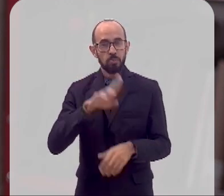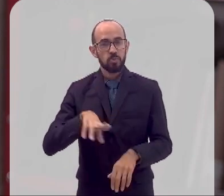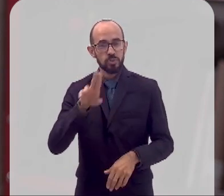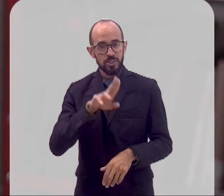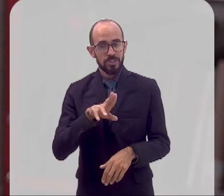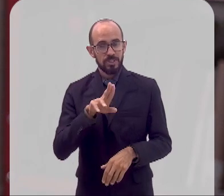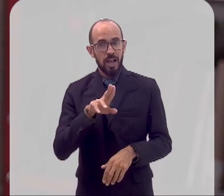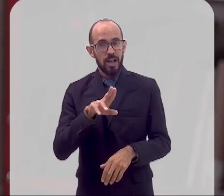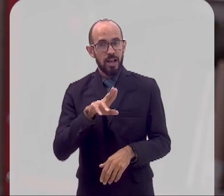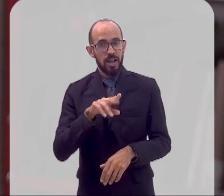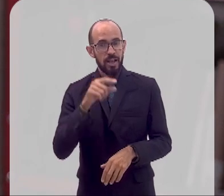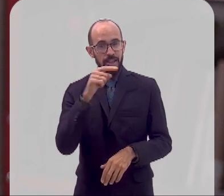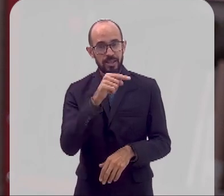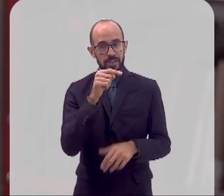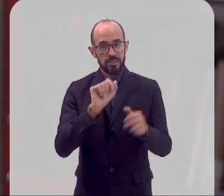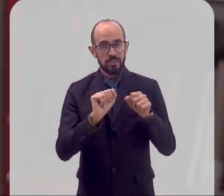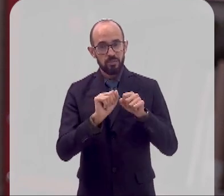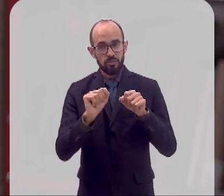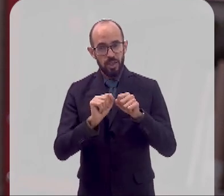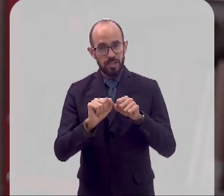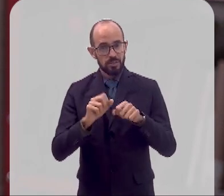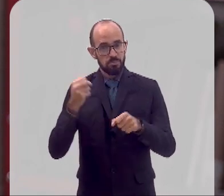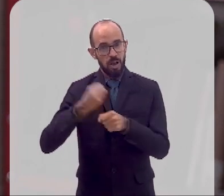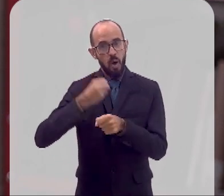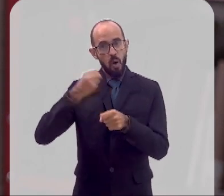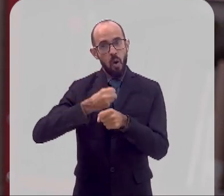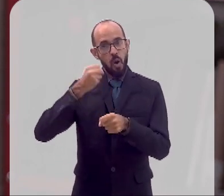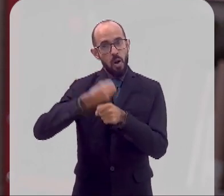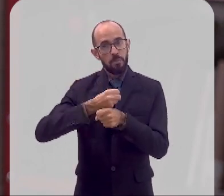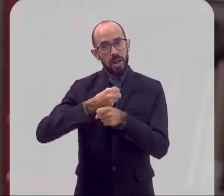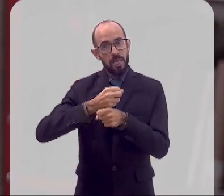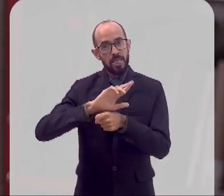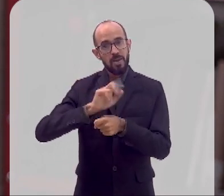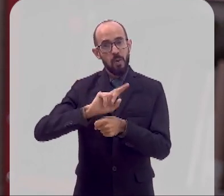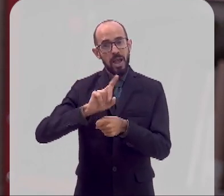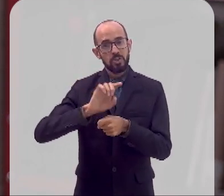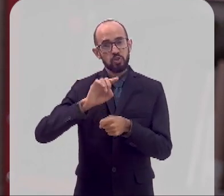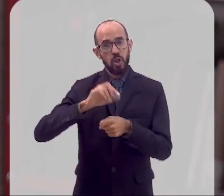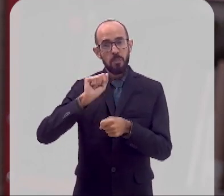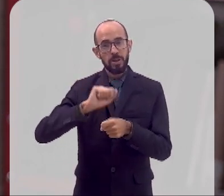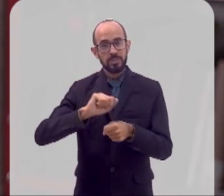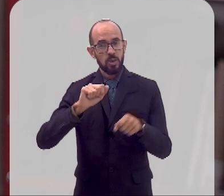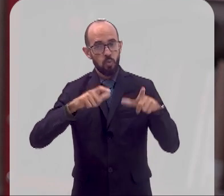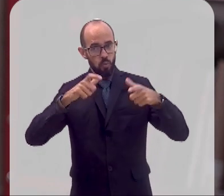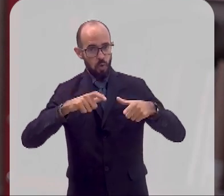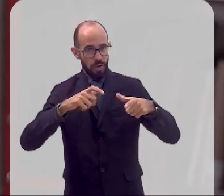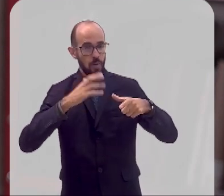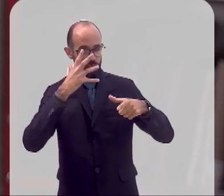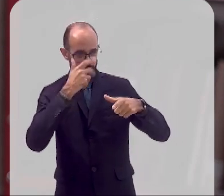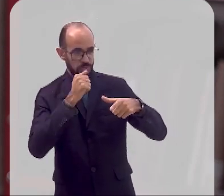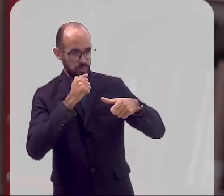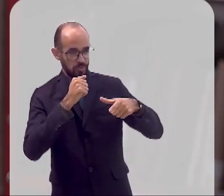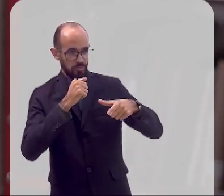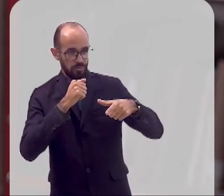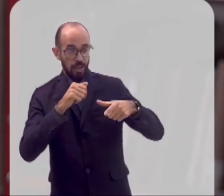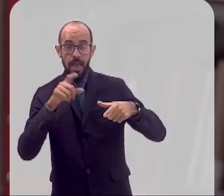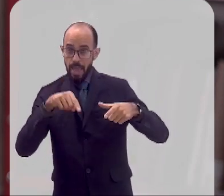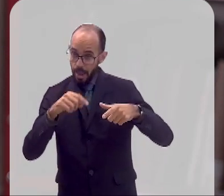como uma utilidade, eles são úteis, eles são feitos como uma obra, uma obra não para apenas ser um monumento. Acaba